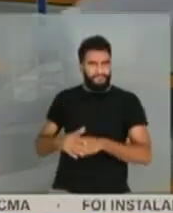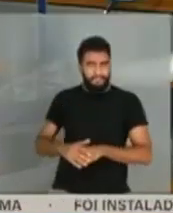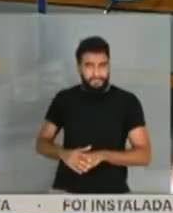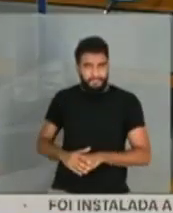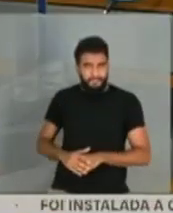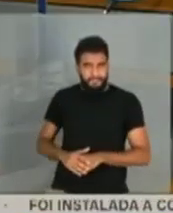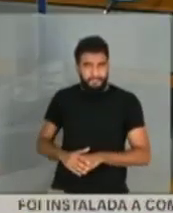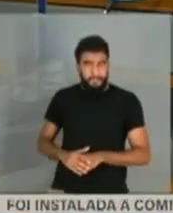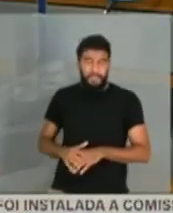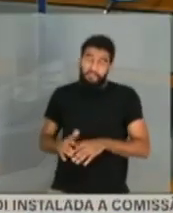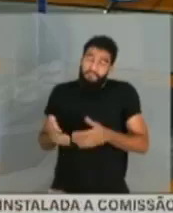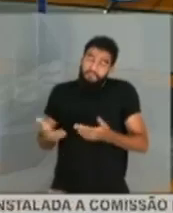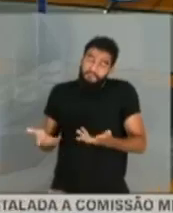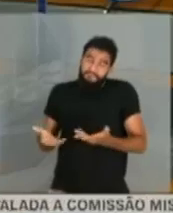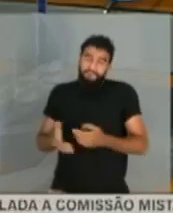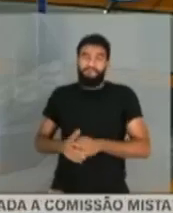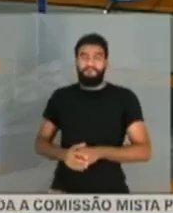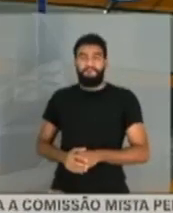Mas é isso.